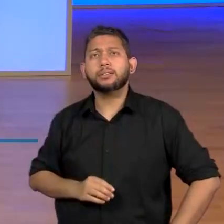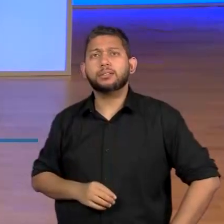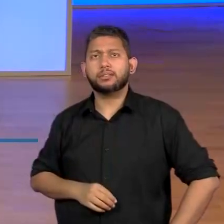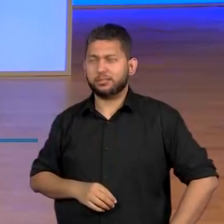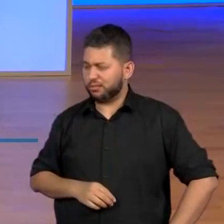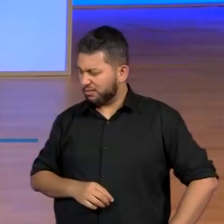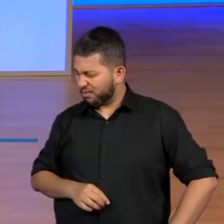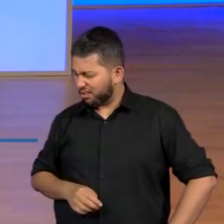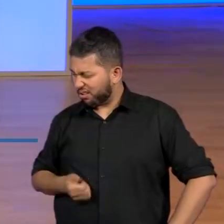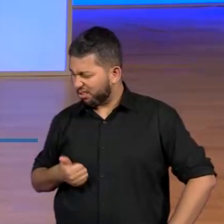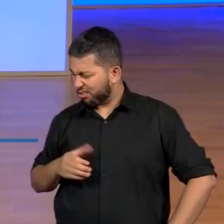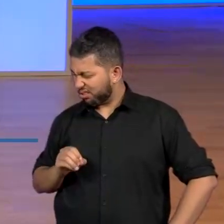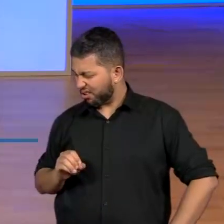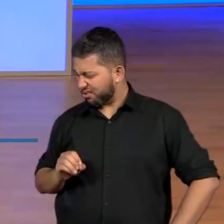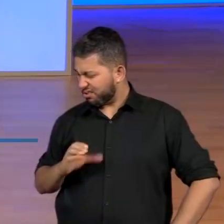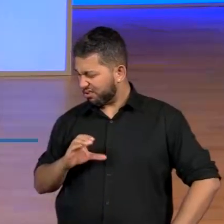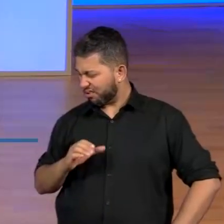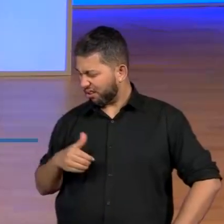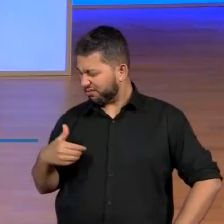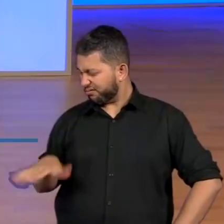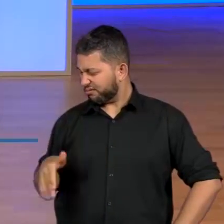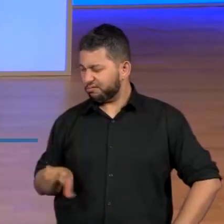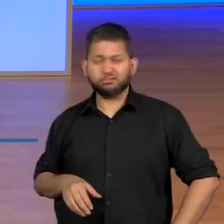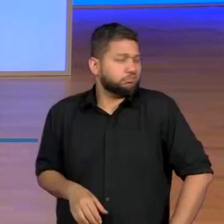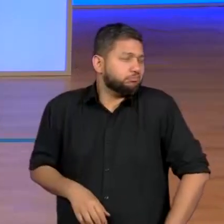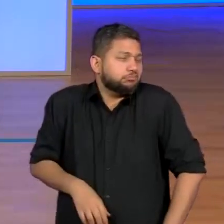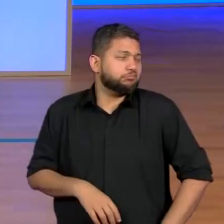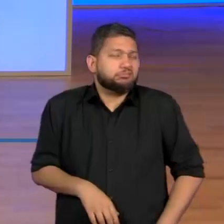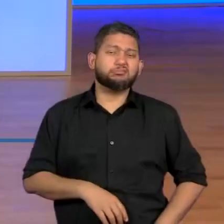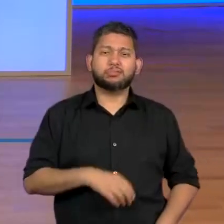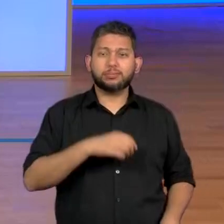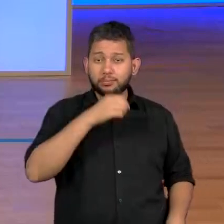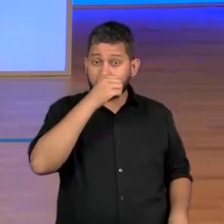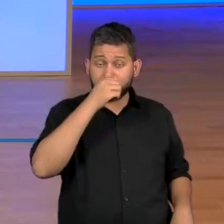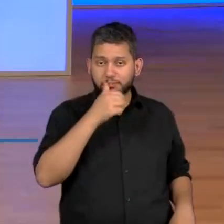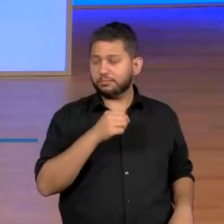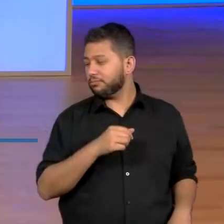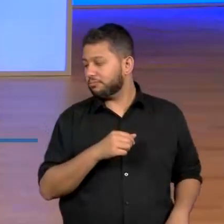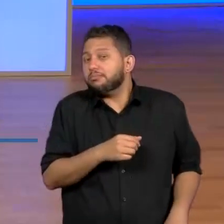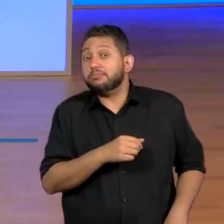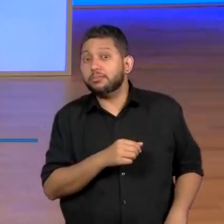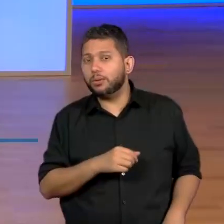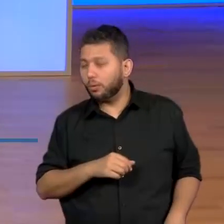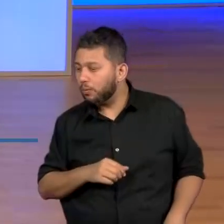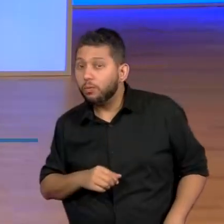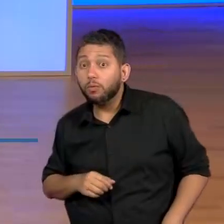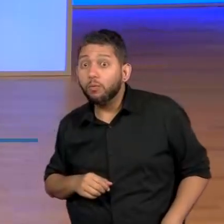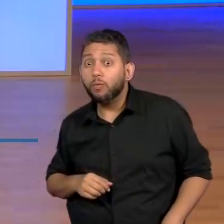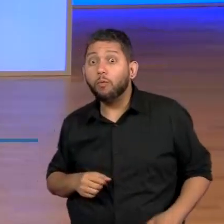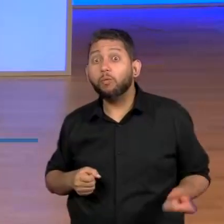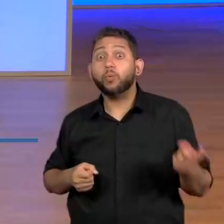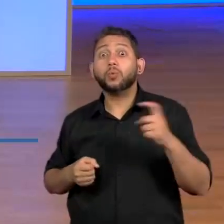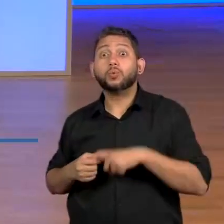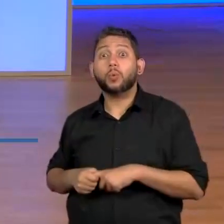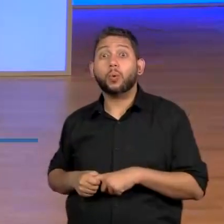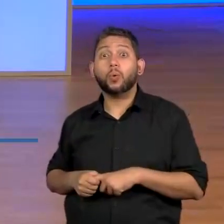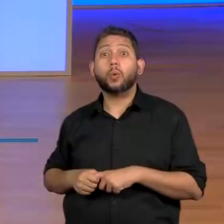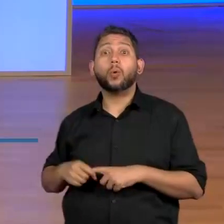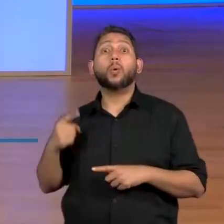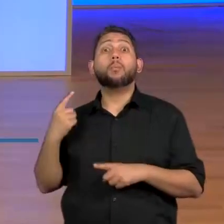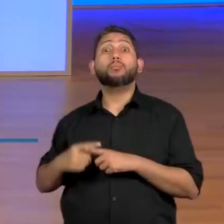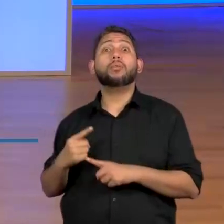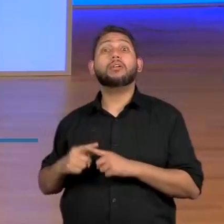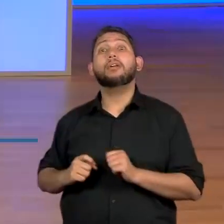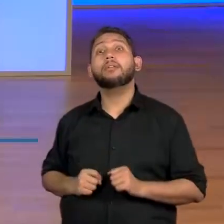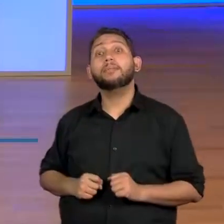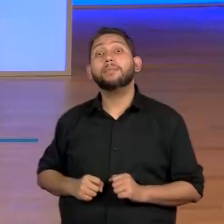parece uma moeda de 10 centavos? Eu vou voltar lá por causa de 10 centavos? Ah, mas quer saber? Eu vou voltar. Por quê? Porque eles tinham um propósito,